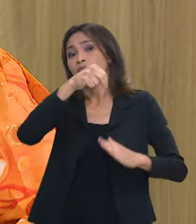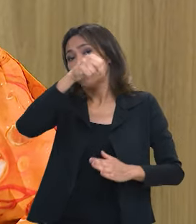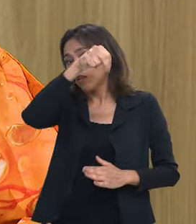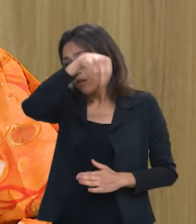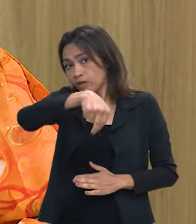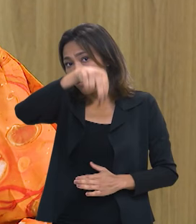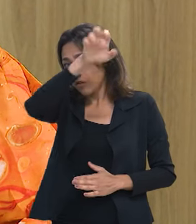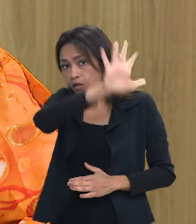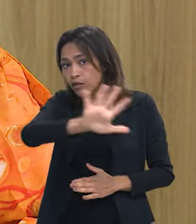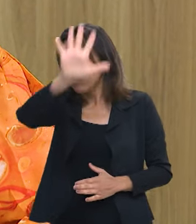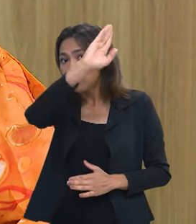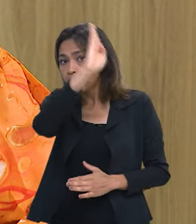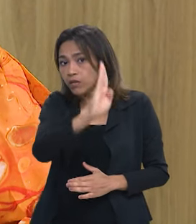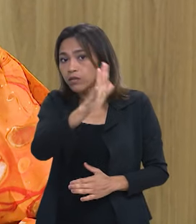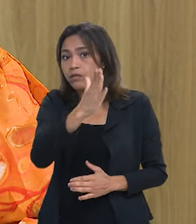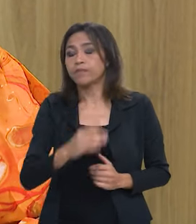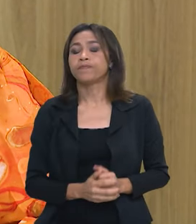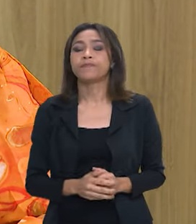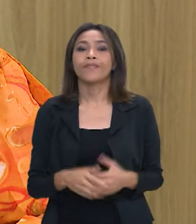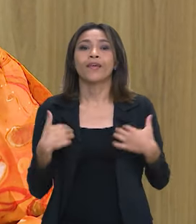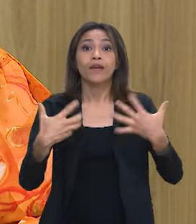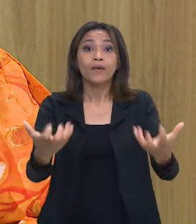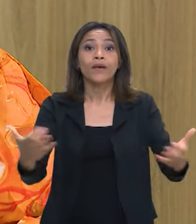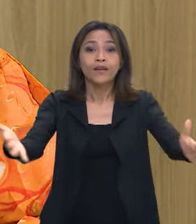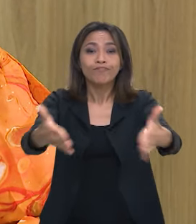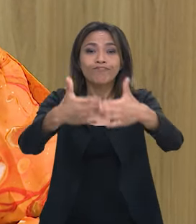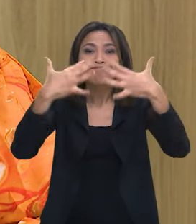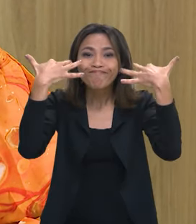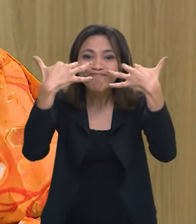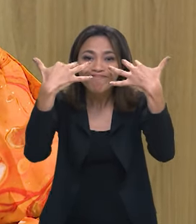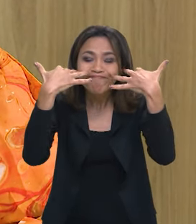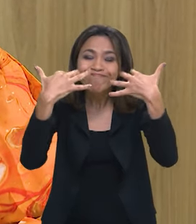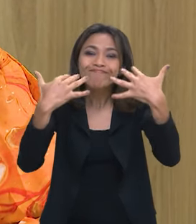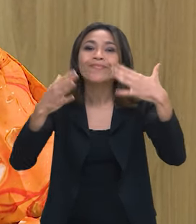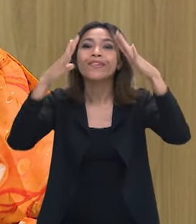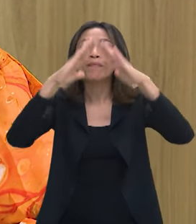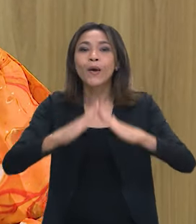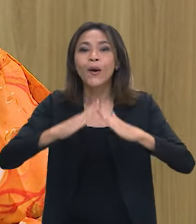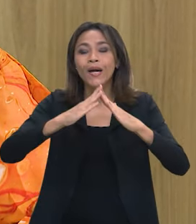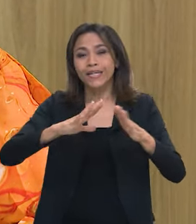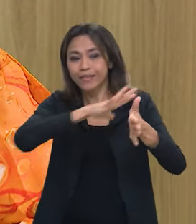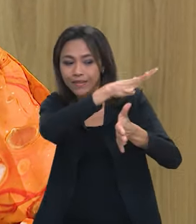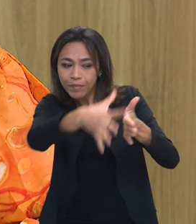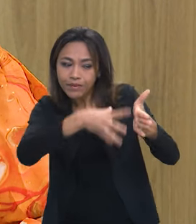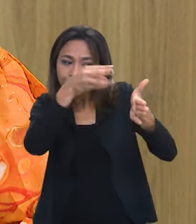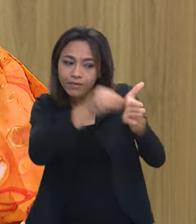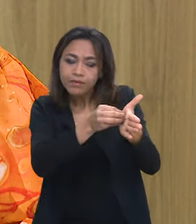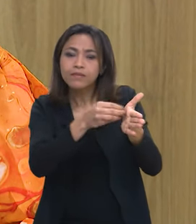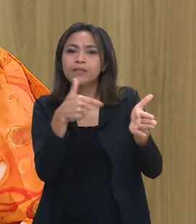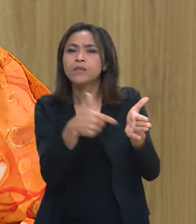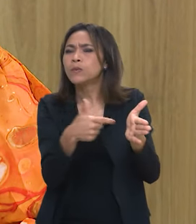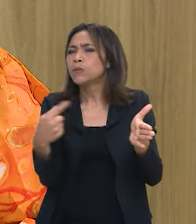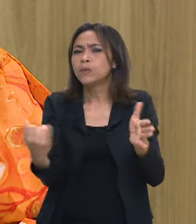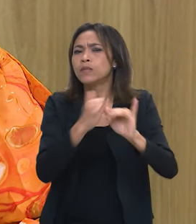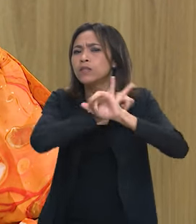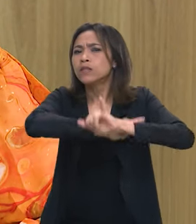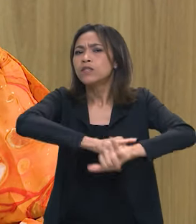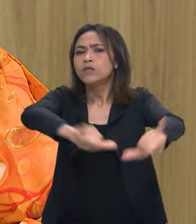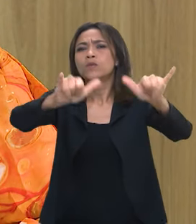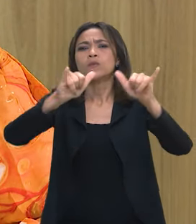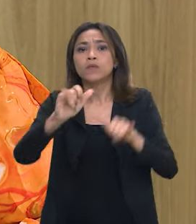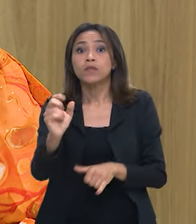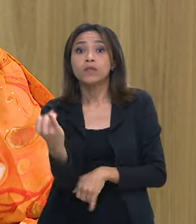eu quero chamar toda a população da região amazônica para essa